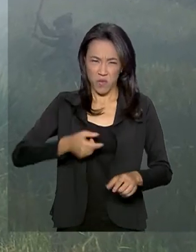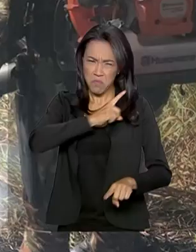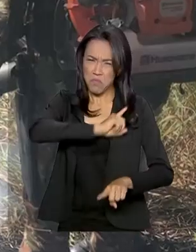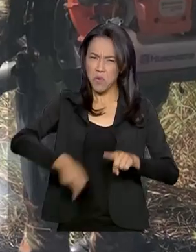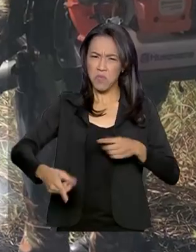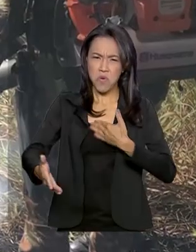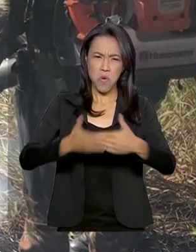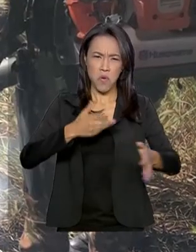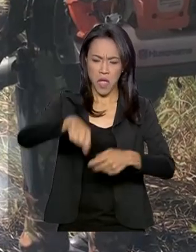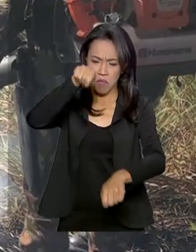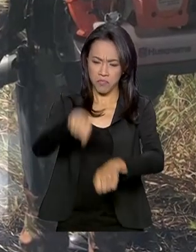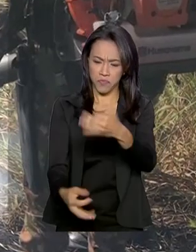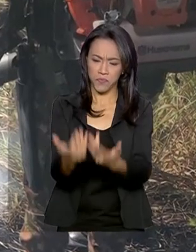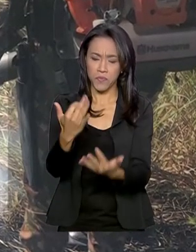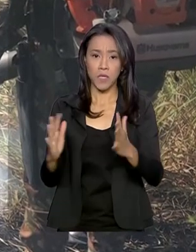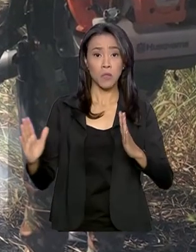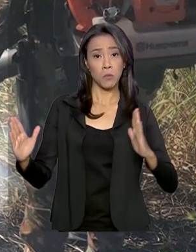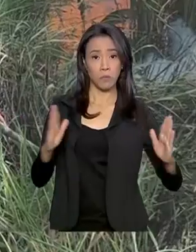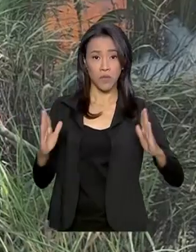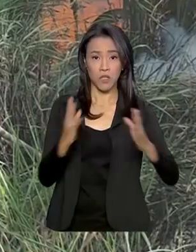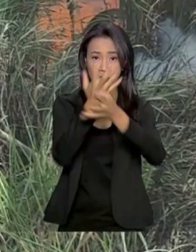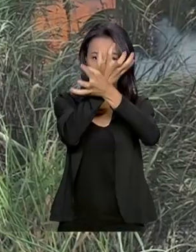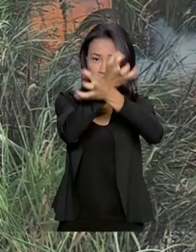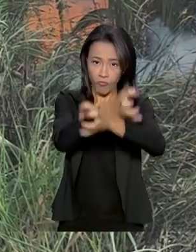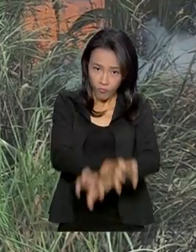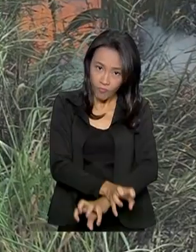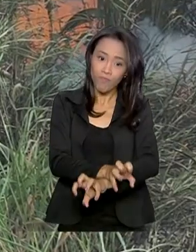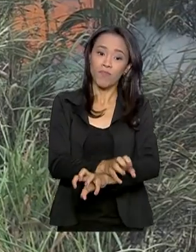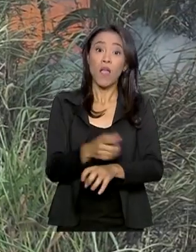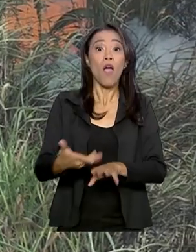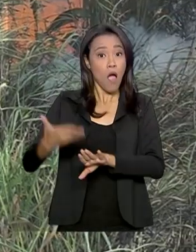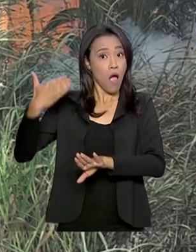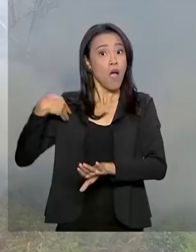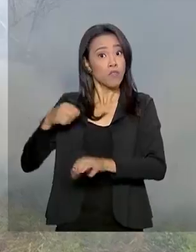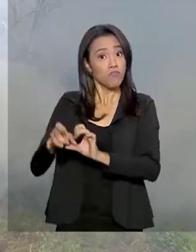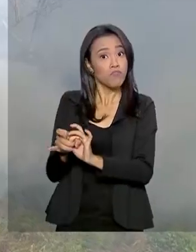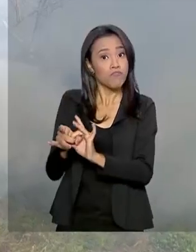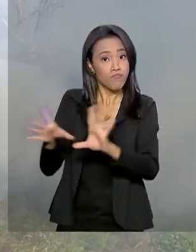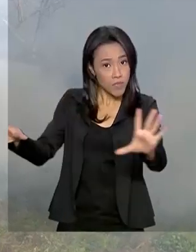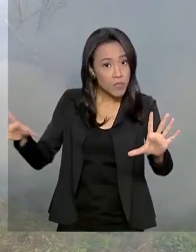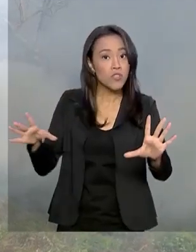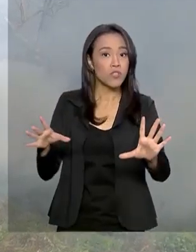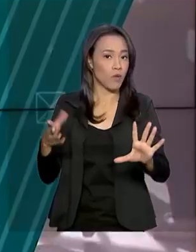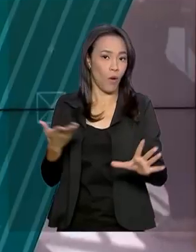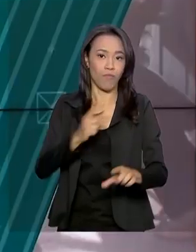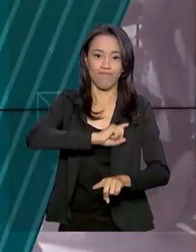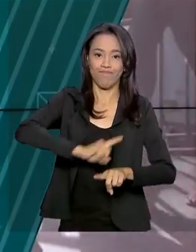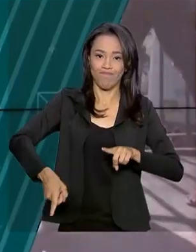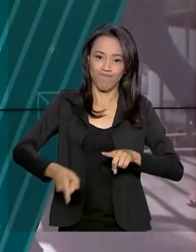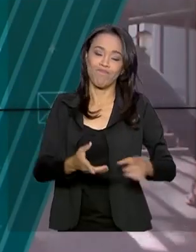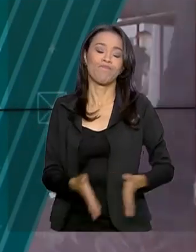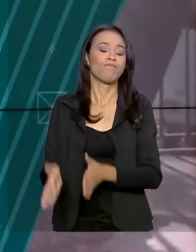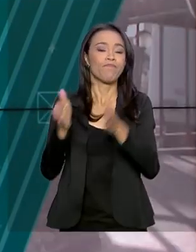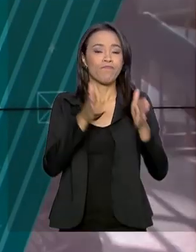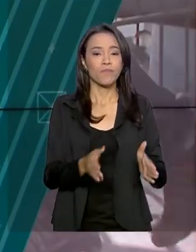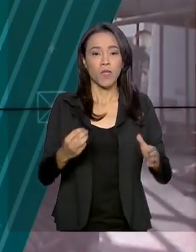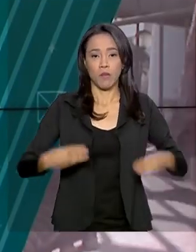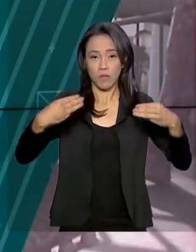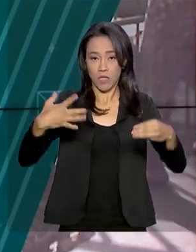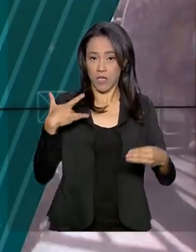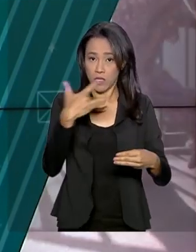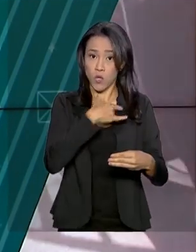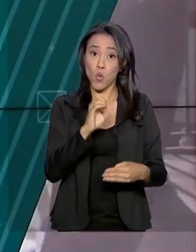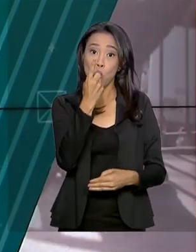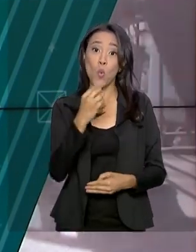qualquer tipo de queimada no período da seca, até as que eram permitidas por órgãos ambientais. Ministério da Saúde envia